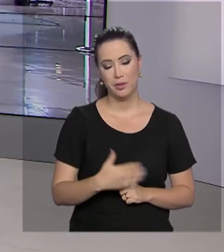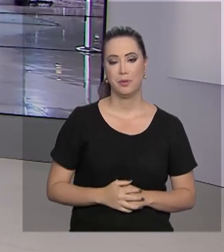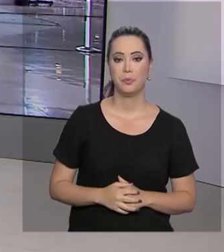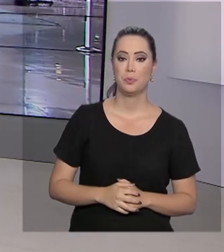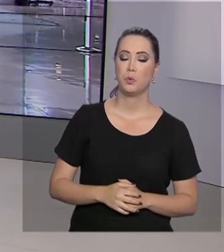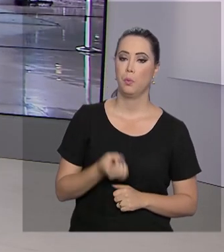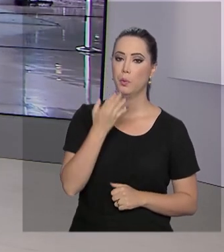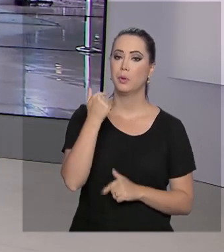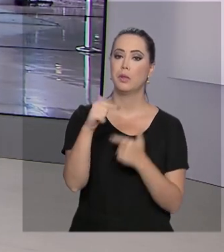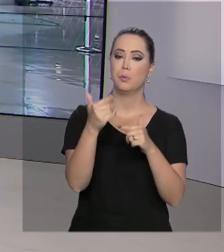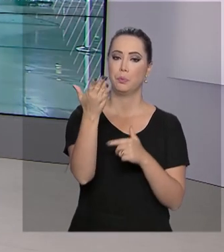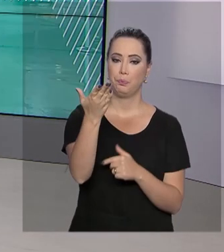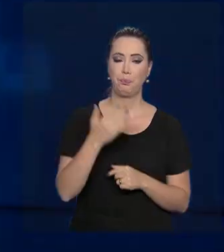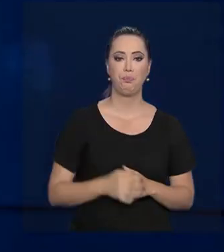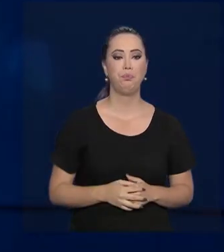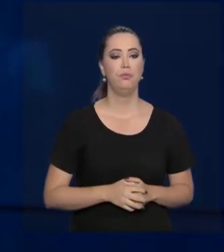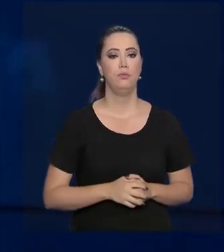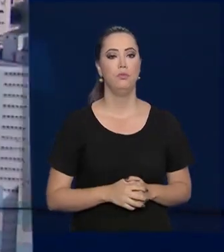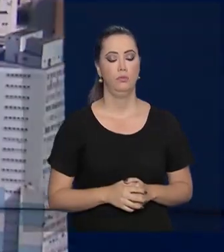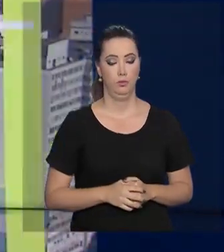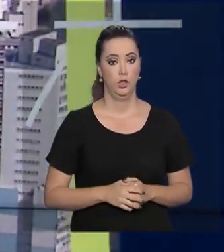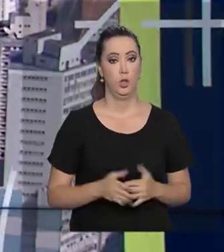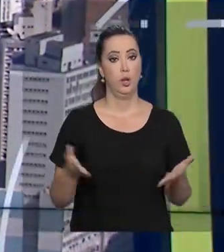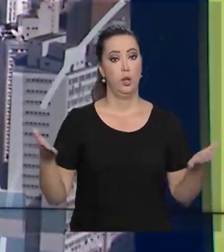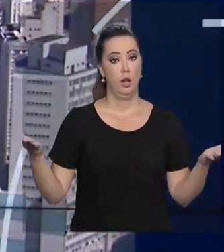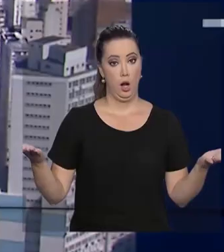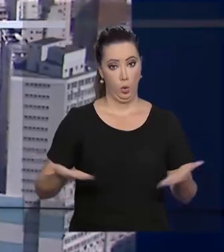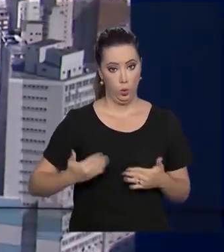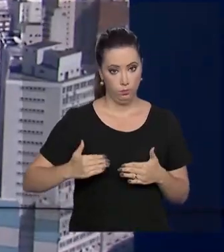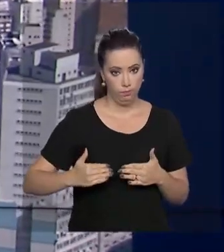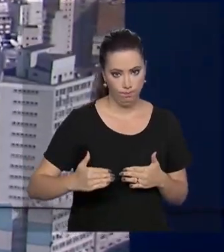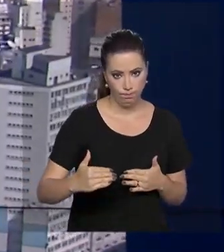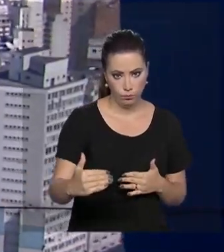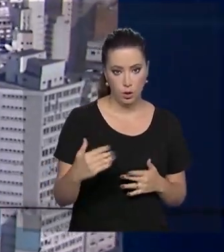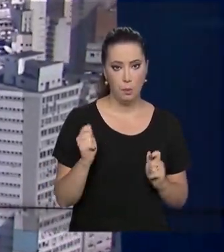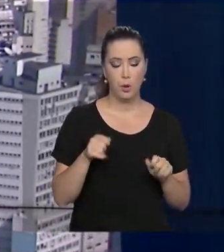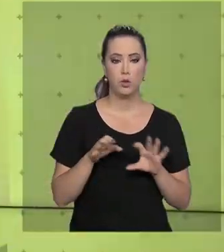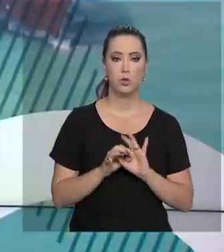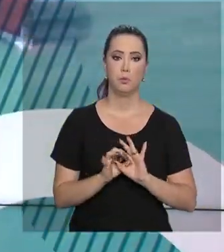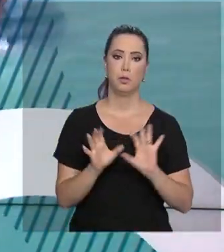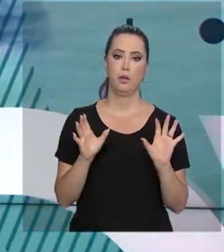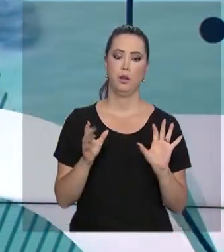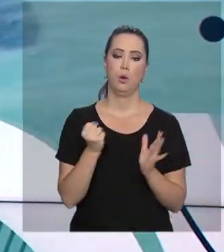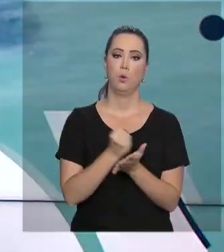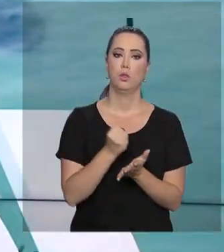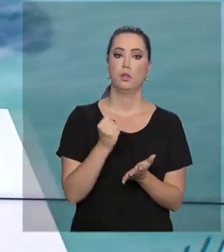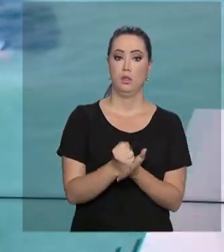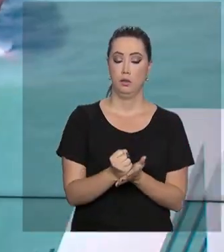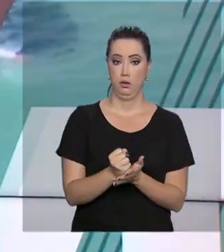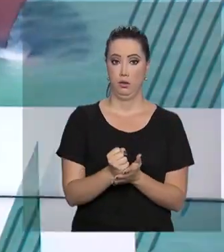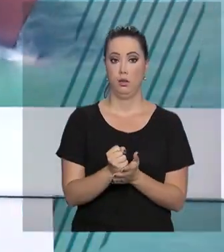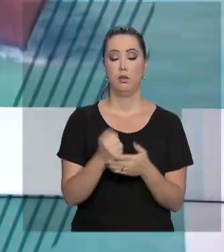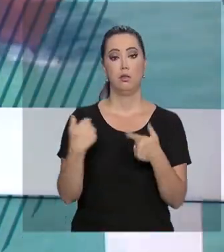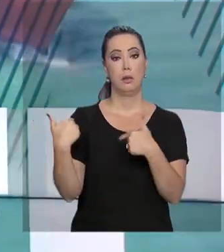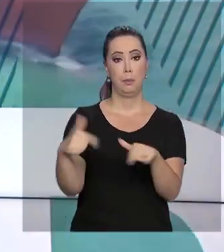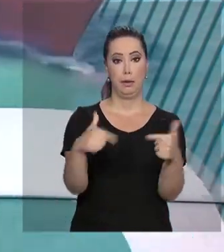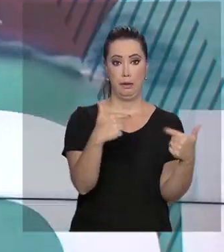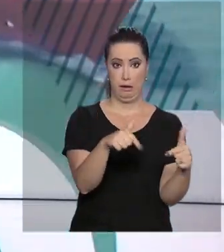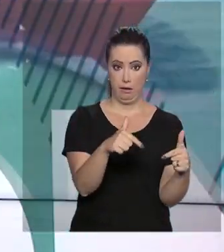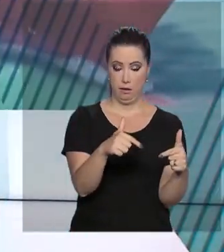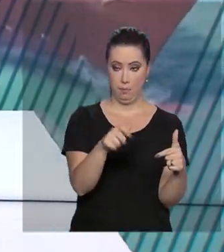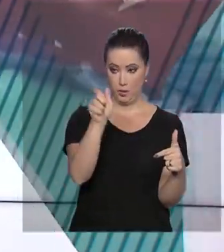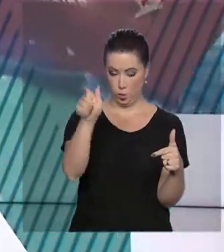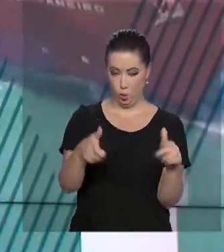informações. Bom trabalho. A partir de agora, está autorizada a contratação de servidor aposentado para atuar no